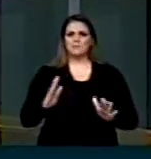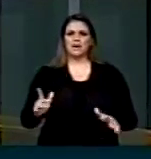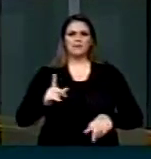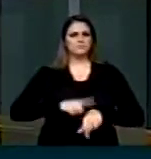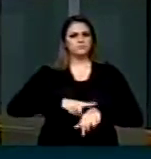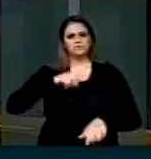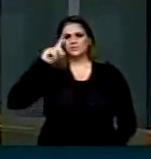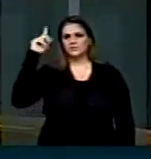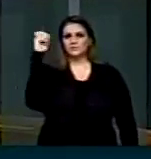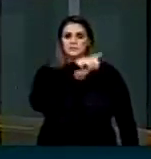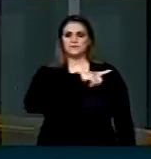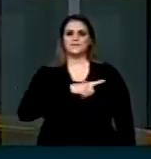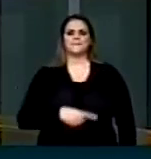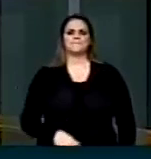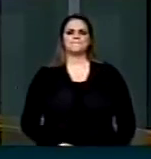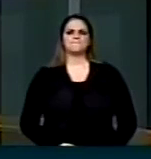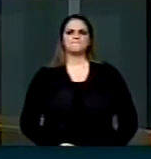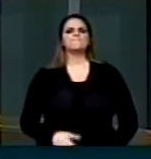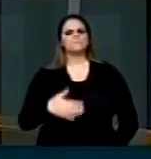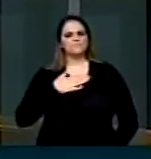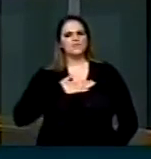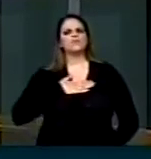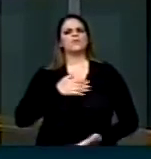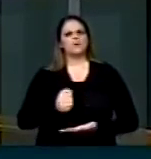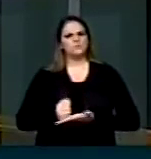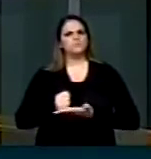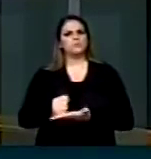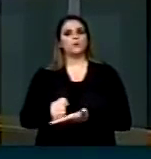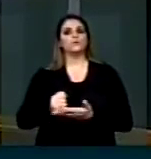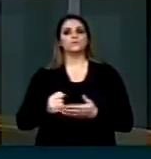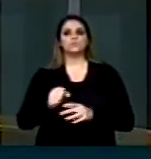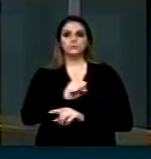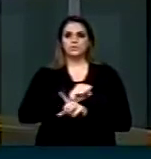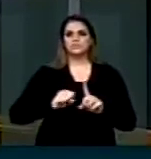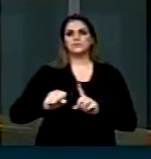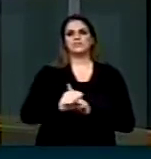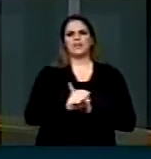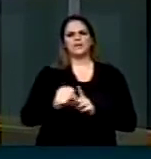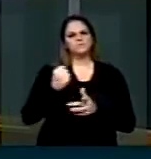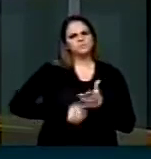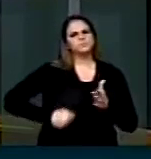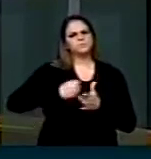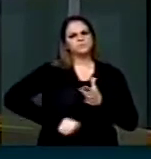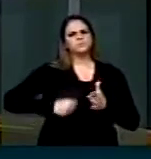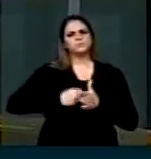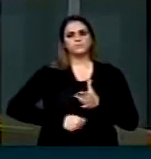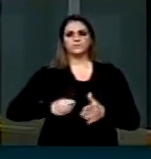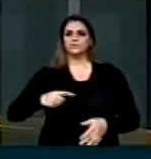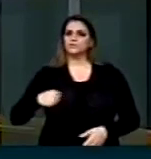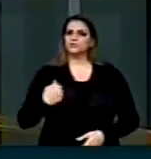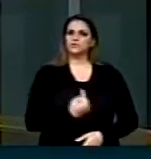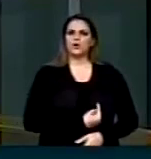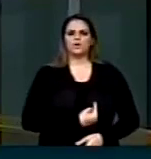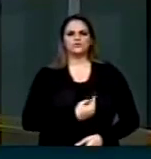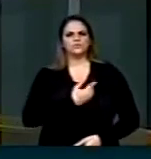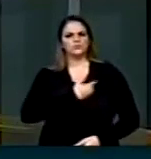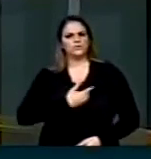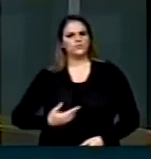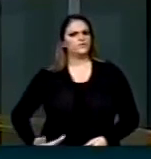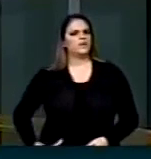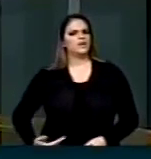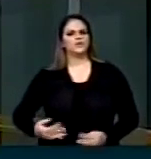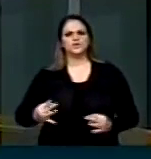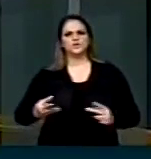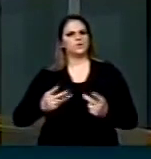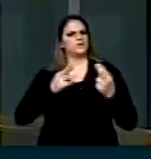essa situação. Daí o meu apoio, para que a sociedade possa cobrar das nossas